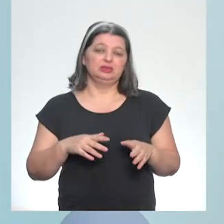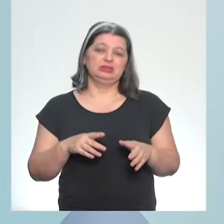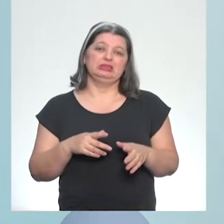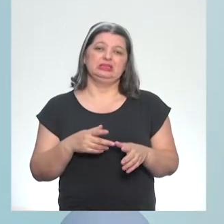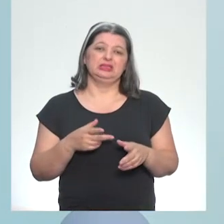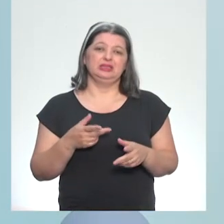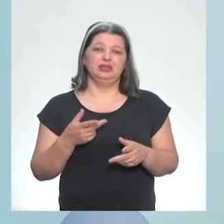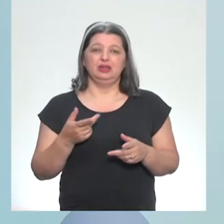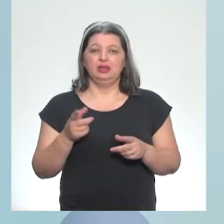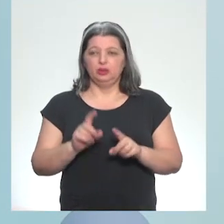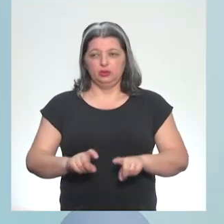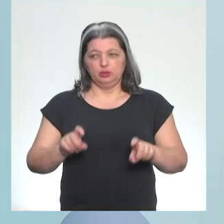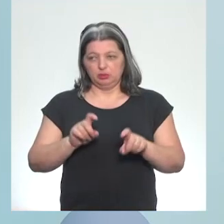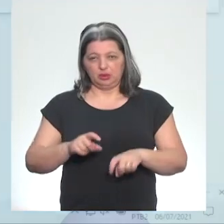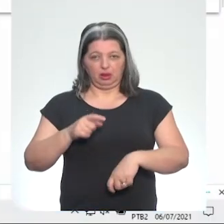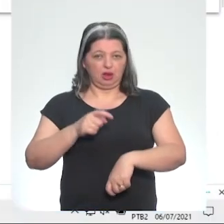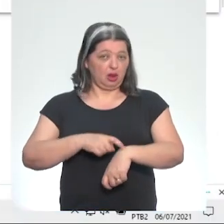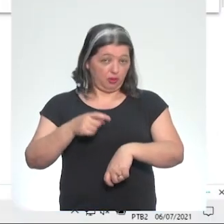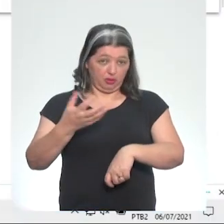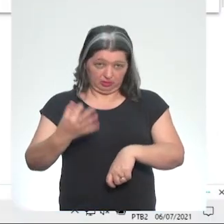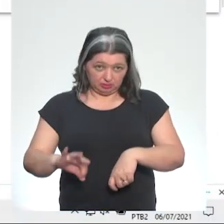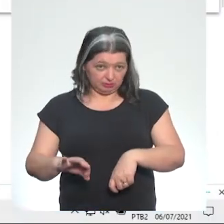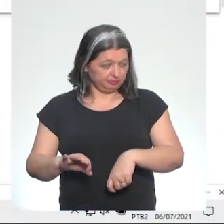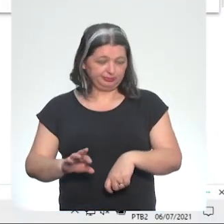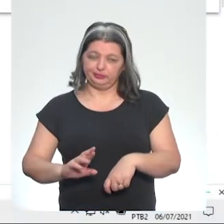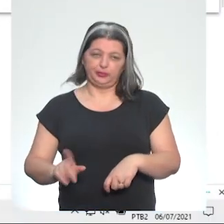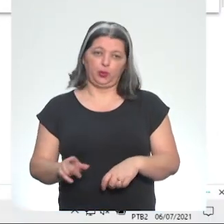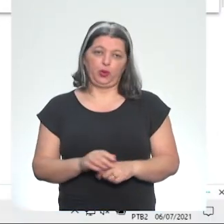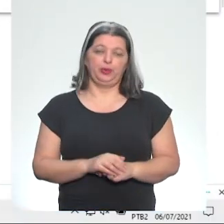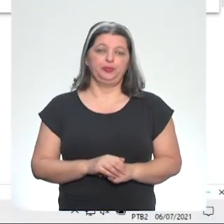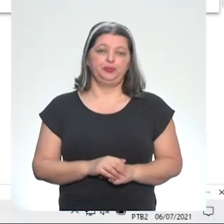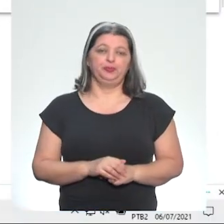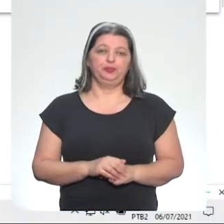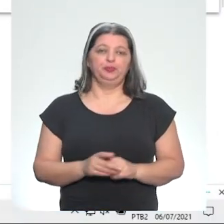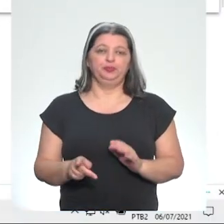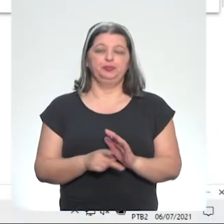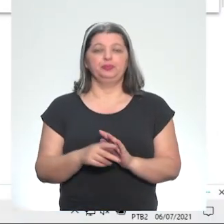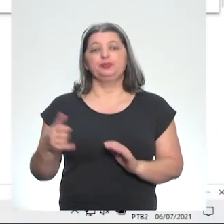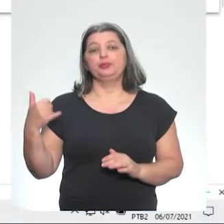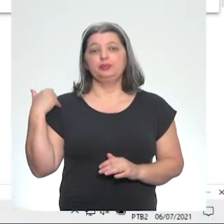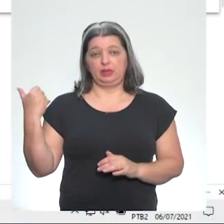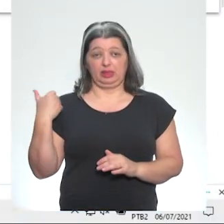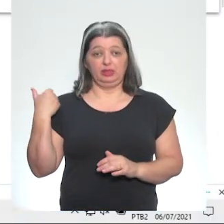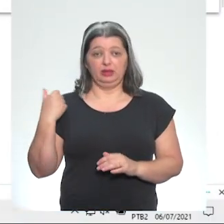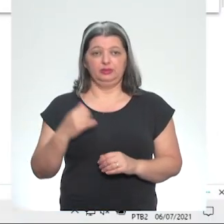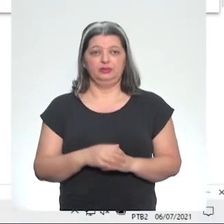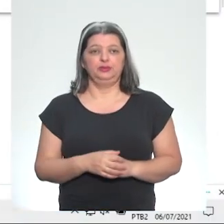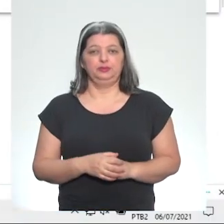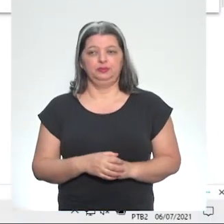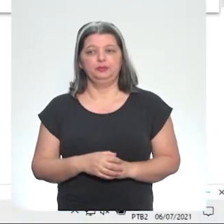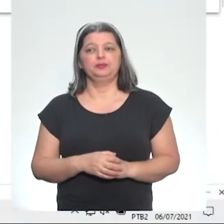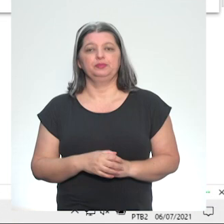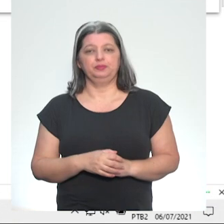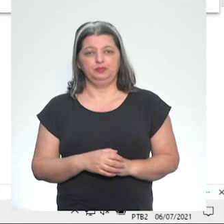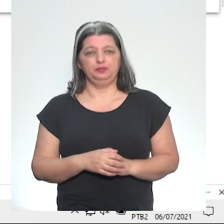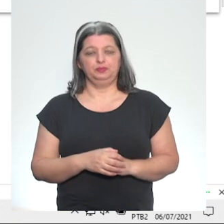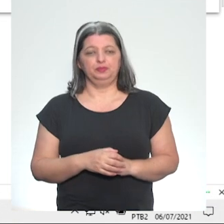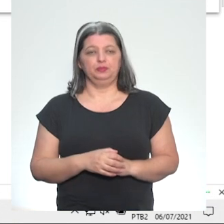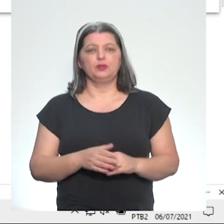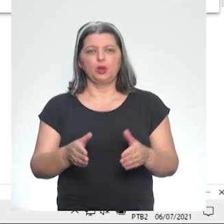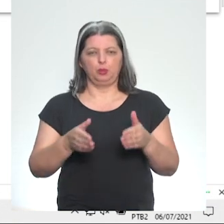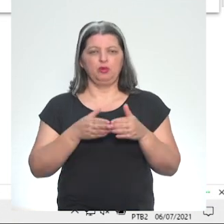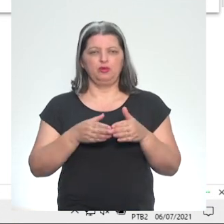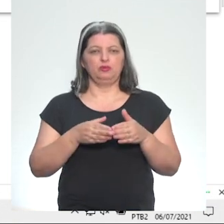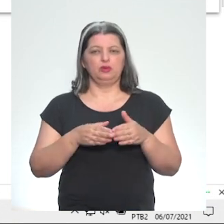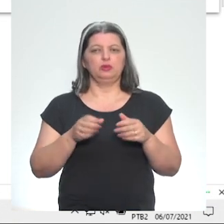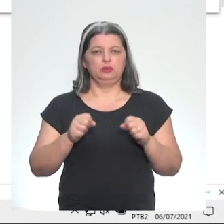quer, no tempo que a gente gosta, no tempo que a gente manda. Mas foi, digite a sua idade. Mas era meu papel enrolar para ele aparecer. bom. Por favor, qual é a idade de